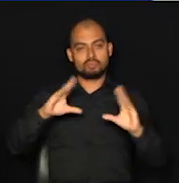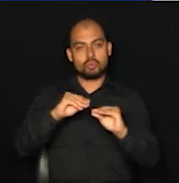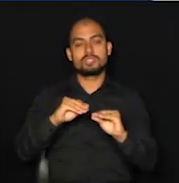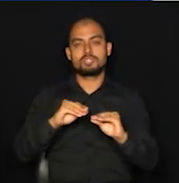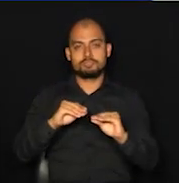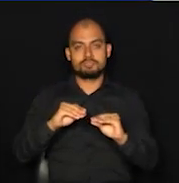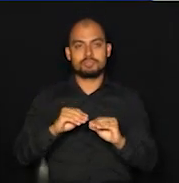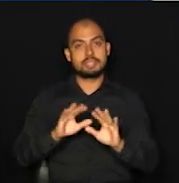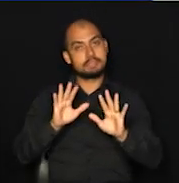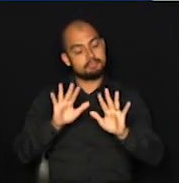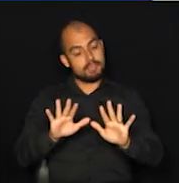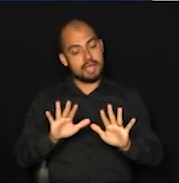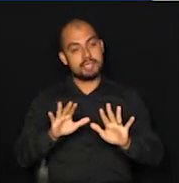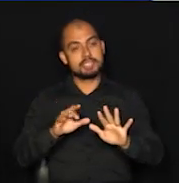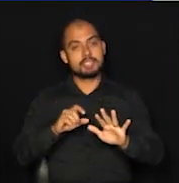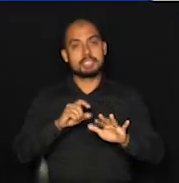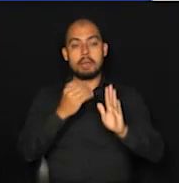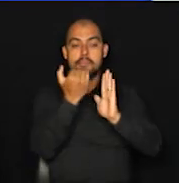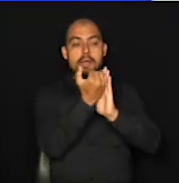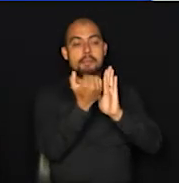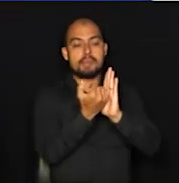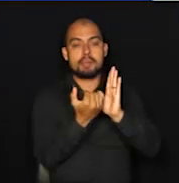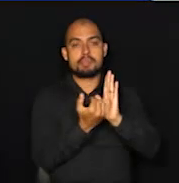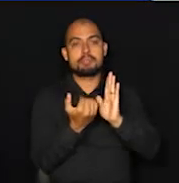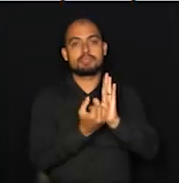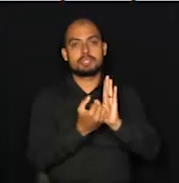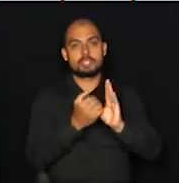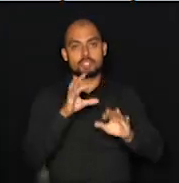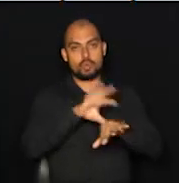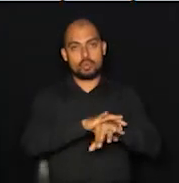as medidas aí de segurança sanitária.